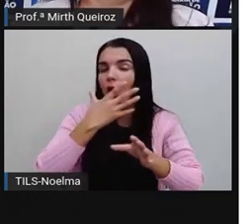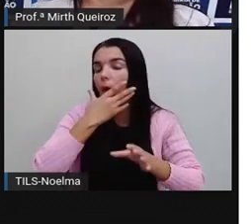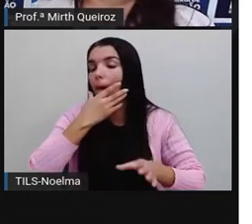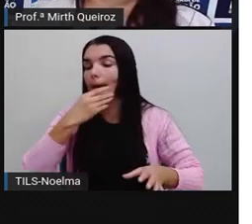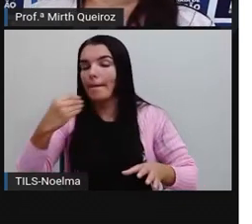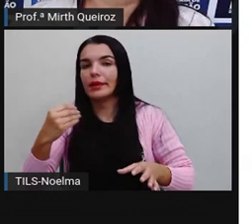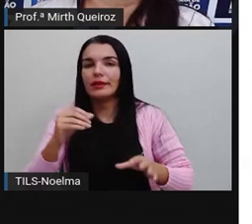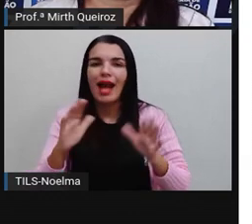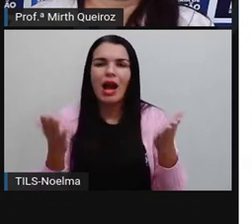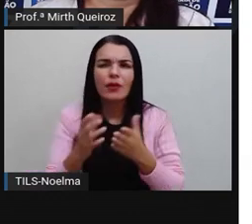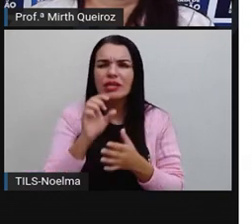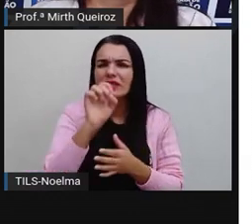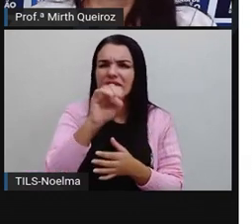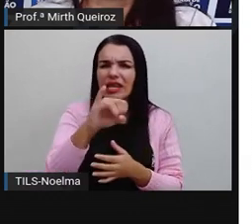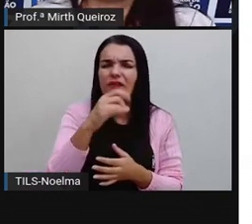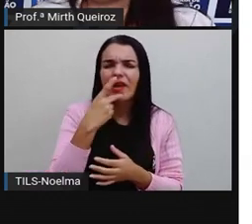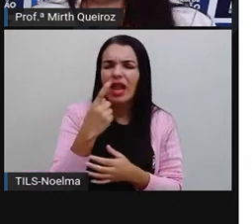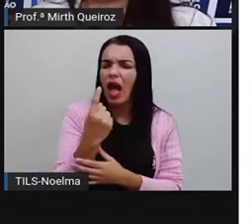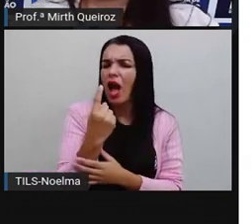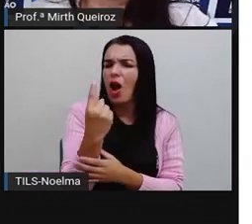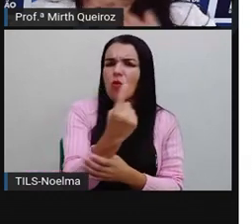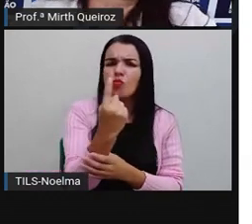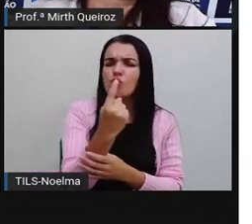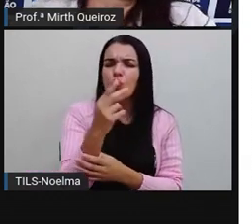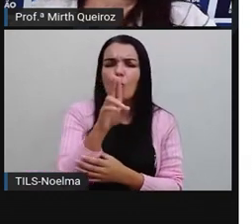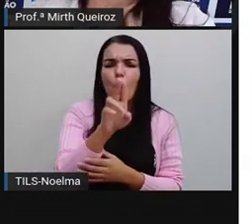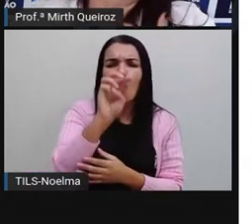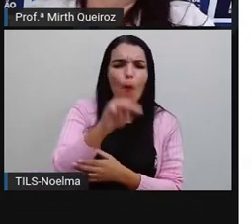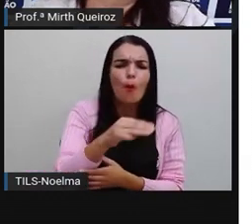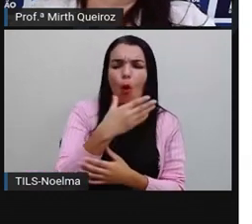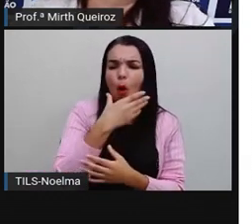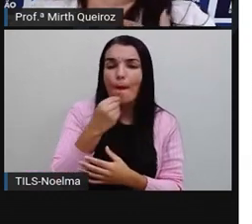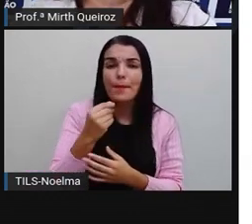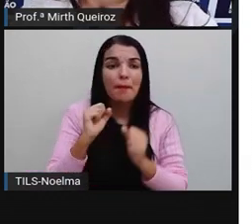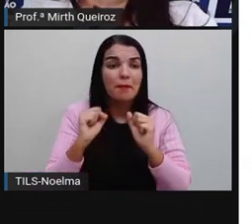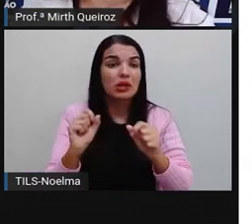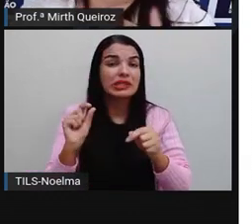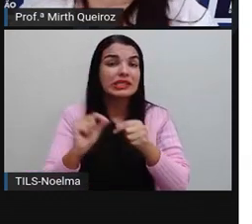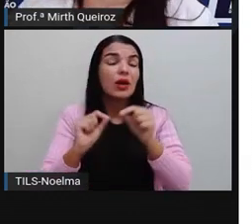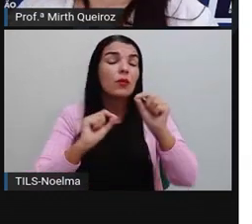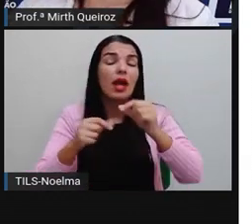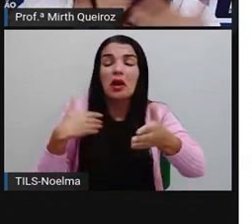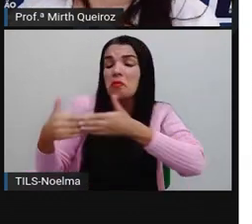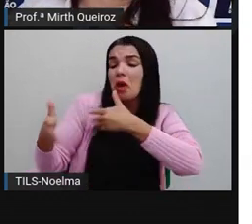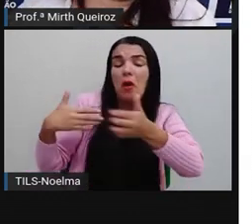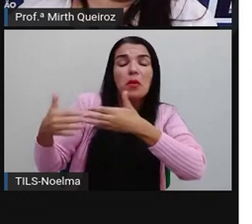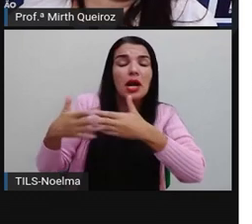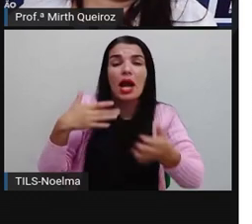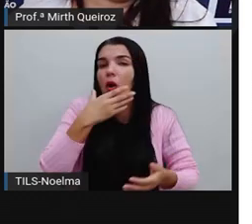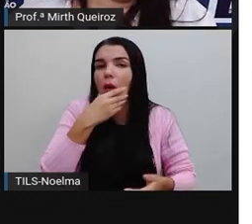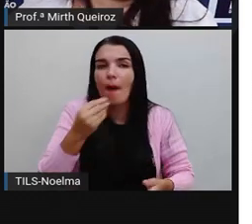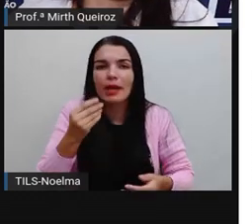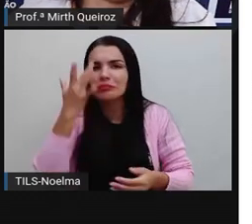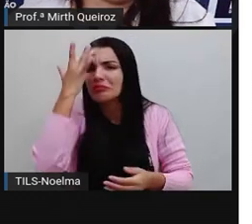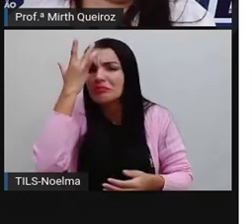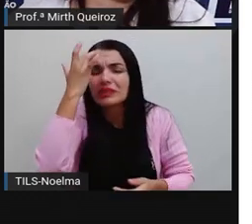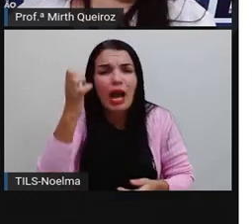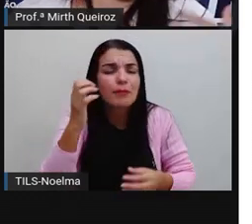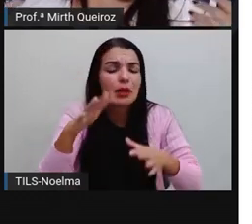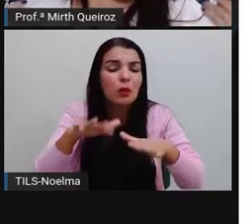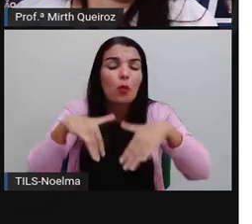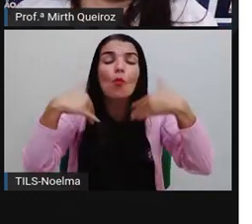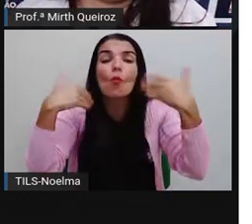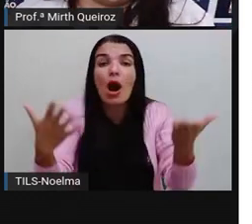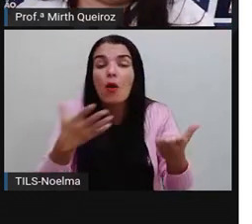a gente falar um homem saiu, um homem pode ser qualquer homem. Então, é indefinido. A gente não sabe quem é um homem,